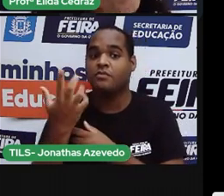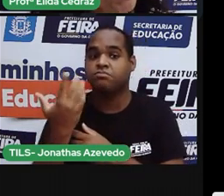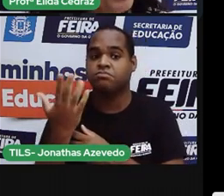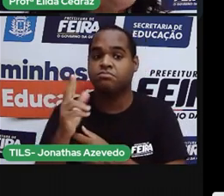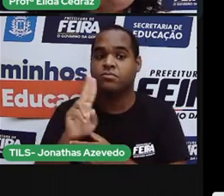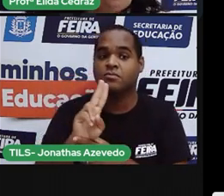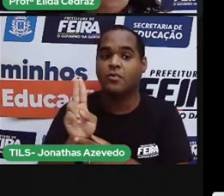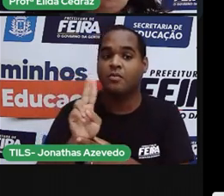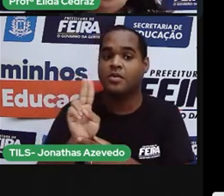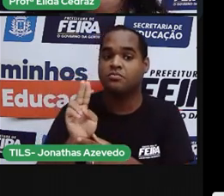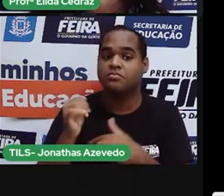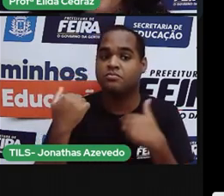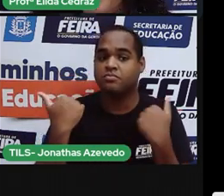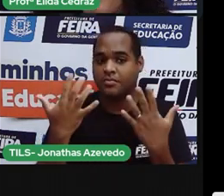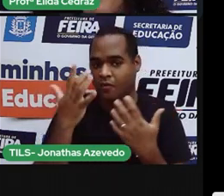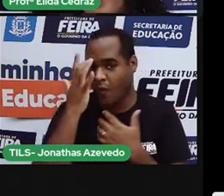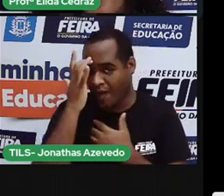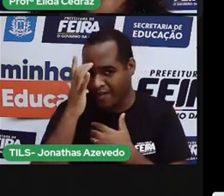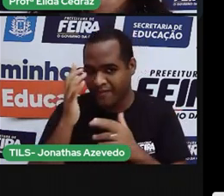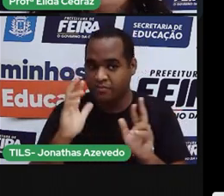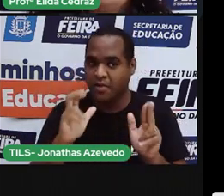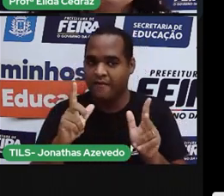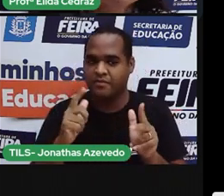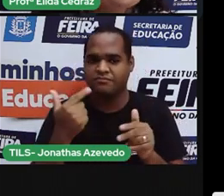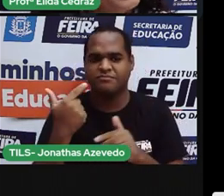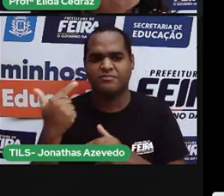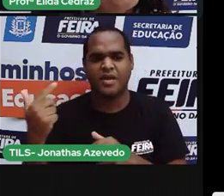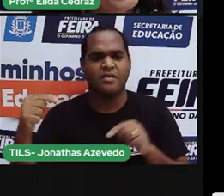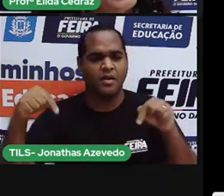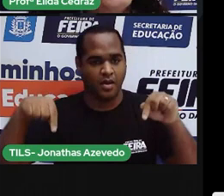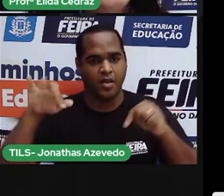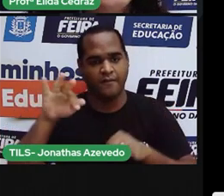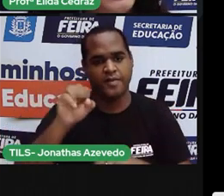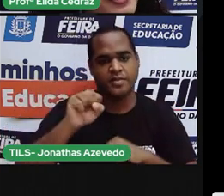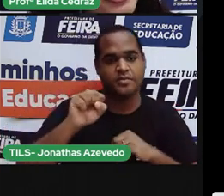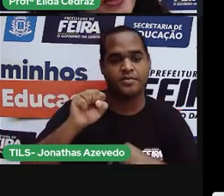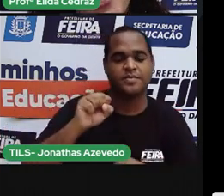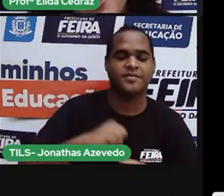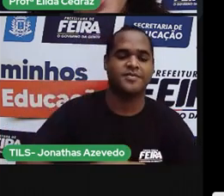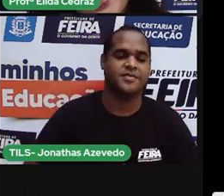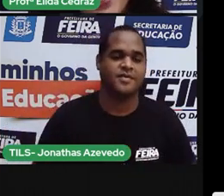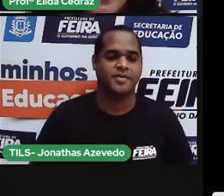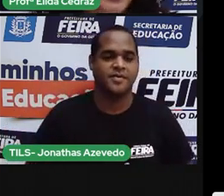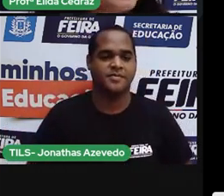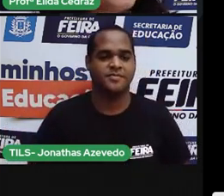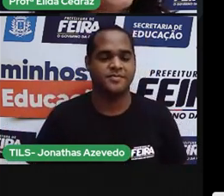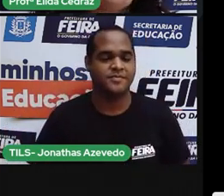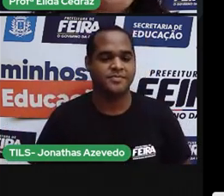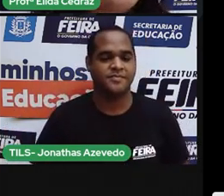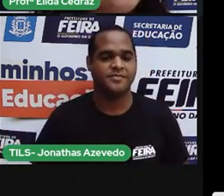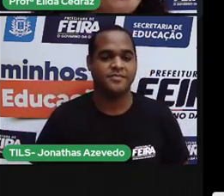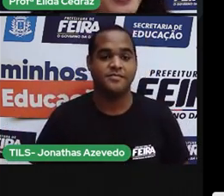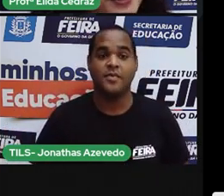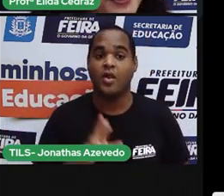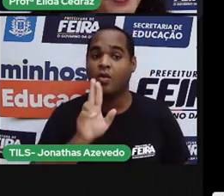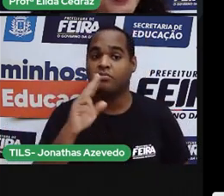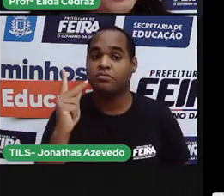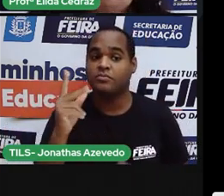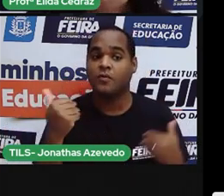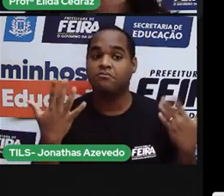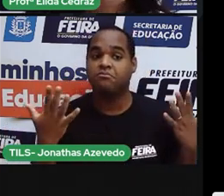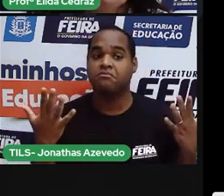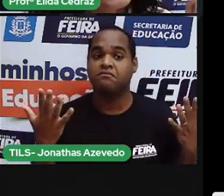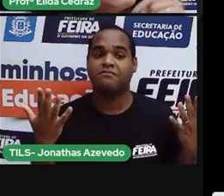Qual é o nome do carnaval fora de época da nossa cidade? Qual é o nome dele?